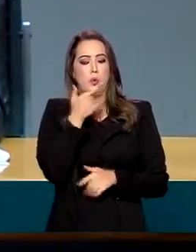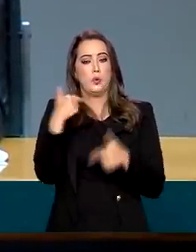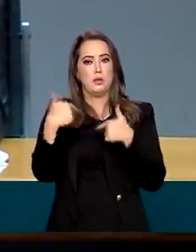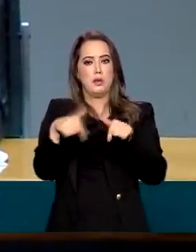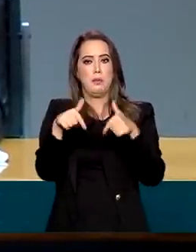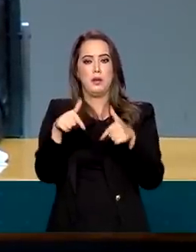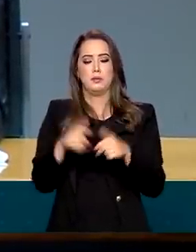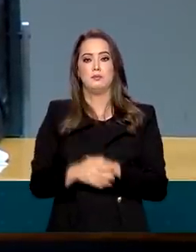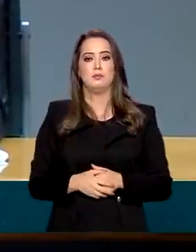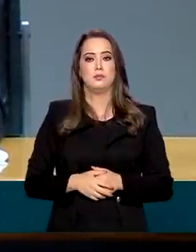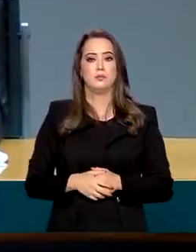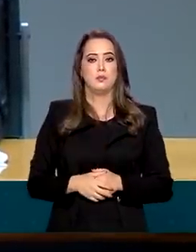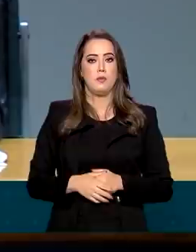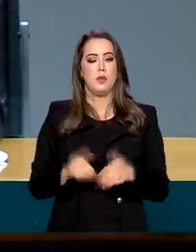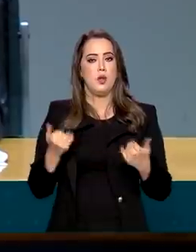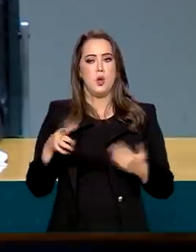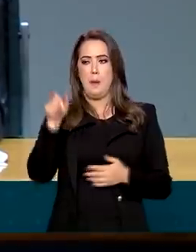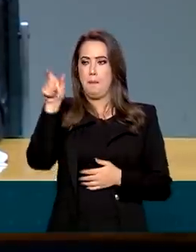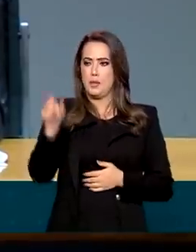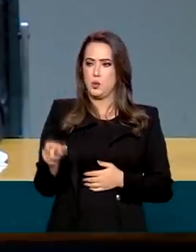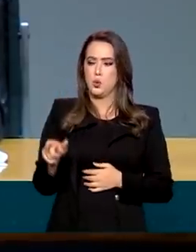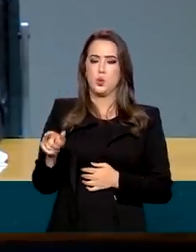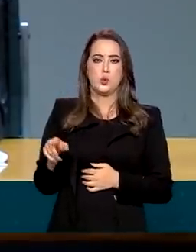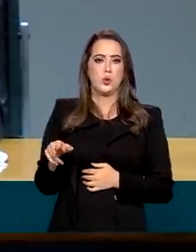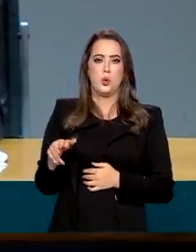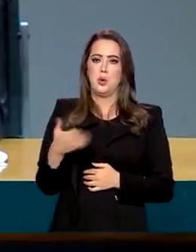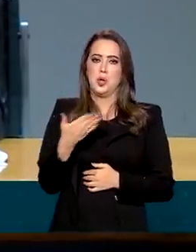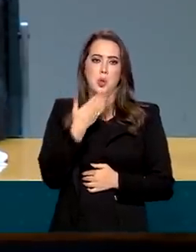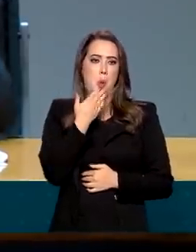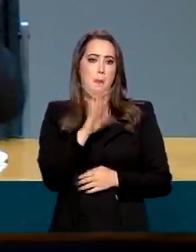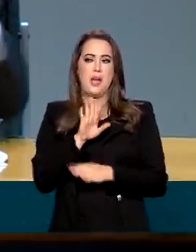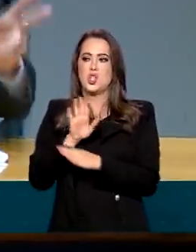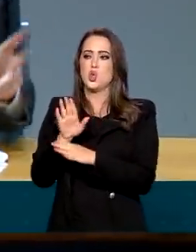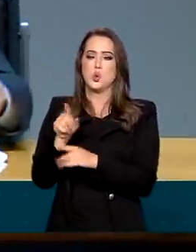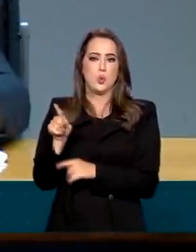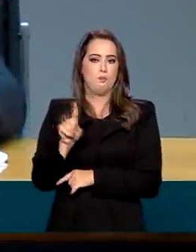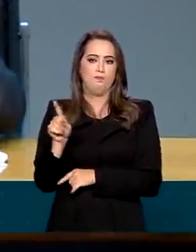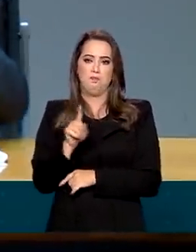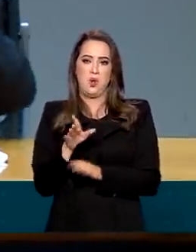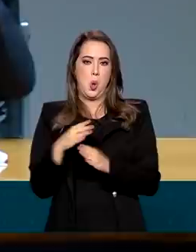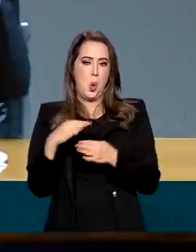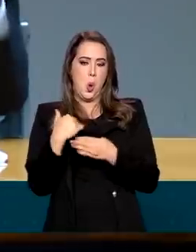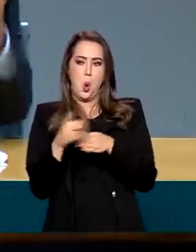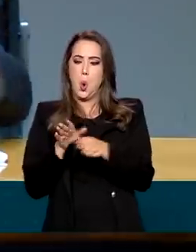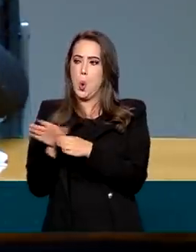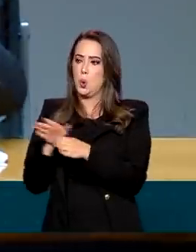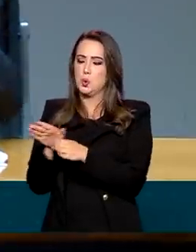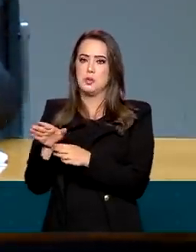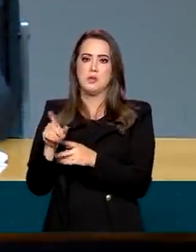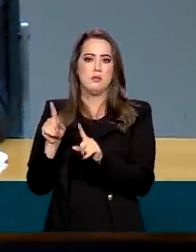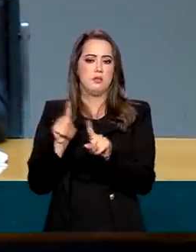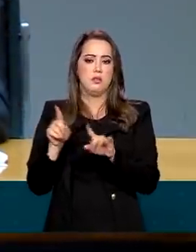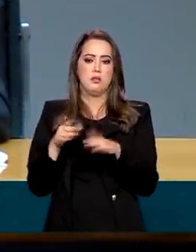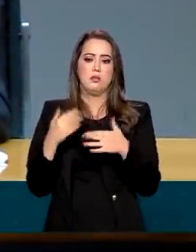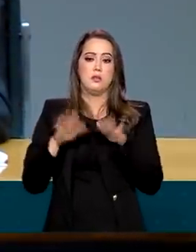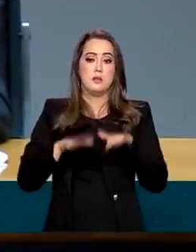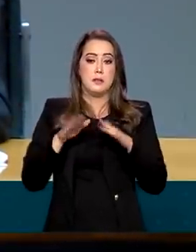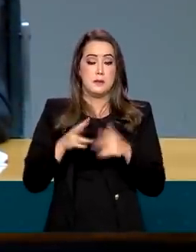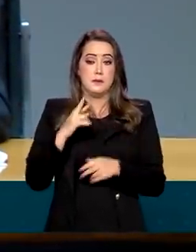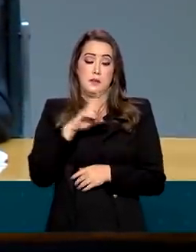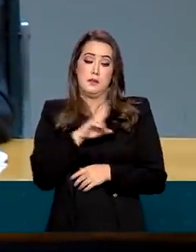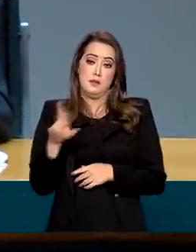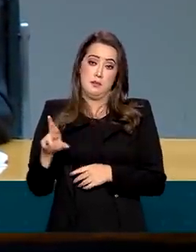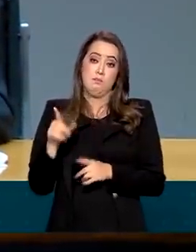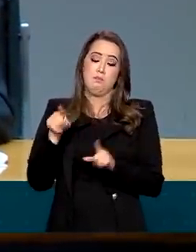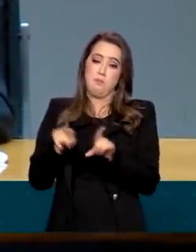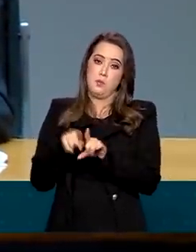funcionalismo público brasileiro. Um homem que não pensa, não pede ajuda, não pede conselho, não pede nada, a gente é tem que ajudar, às vezes, a resolver os